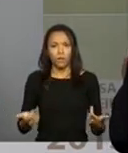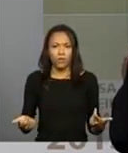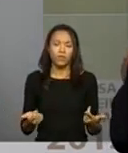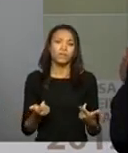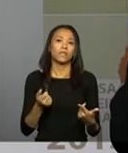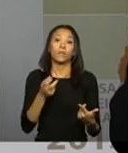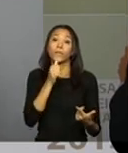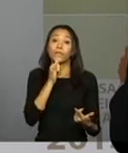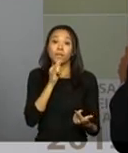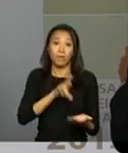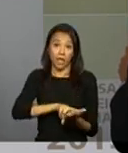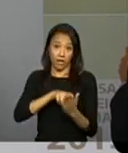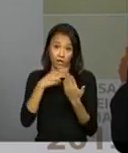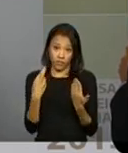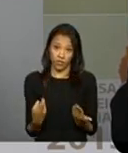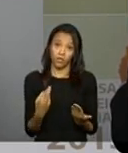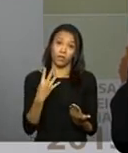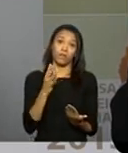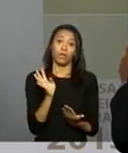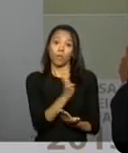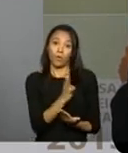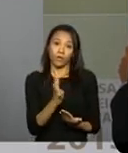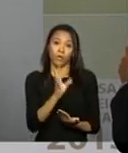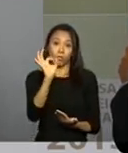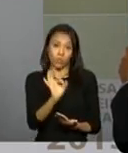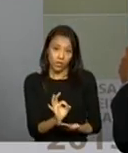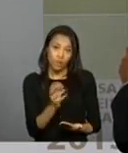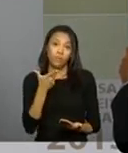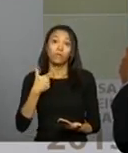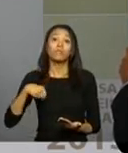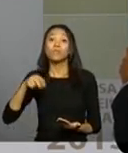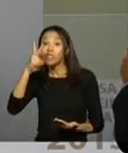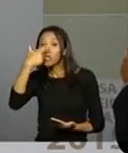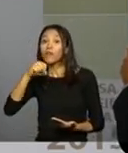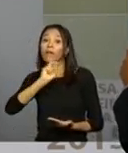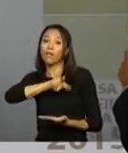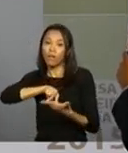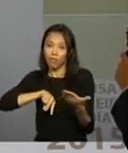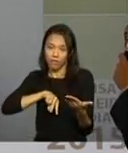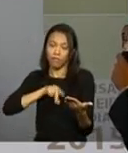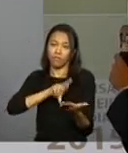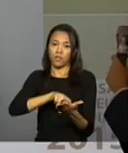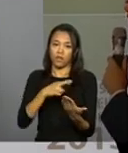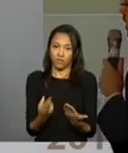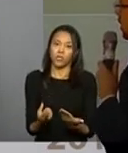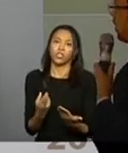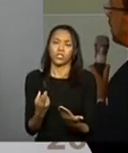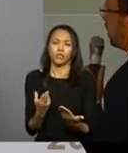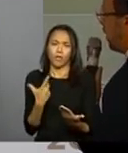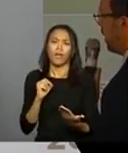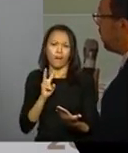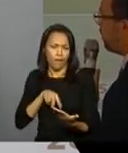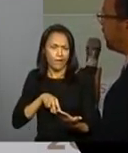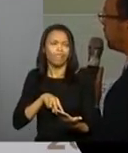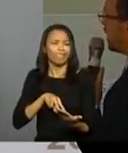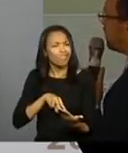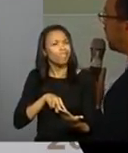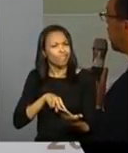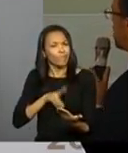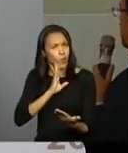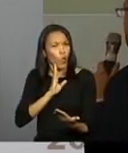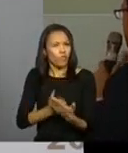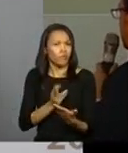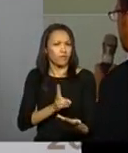em revista você tem 44% das pessoas que leem o que leem nas revistas, elas consideram aquilo com filme